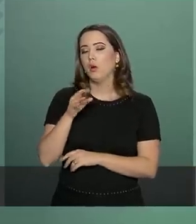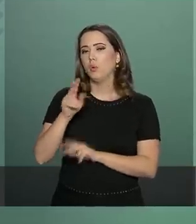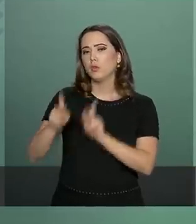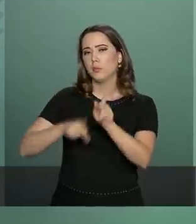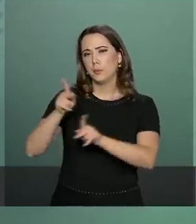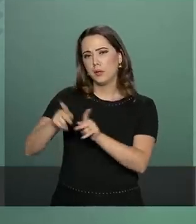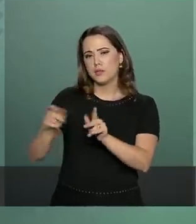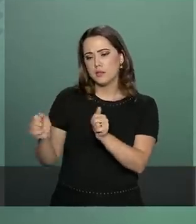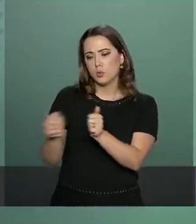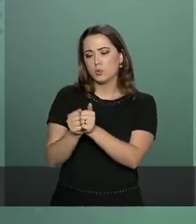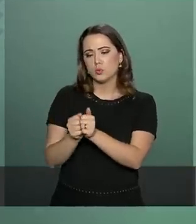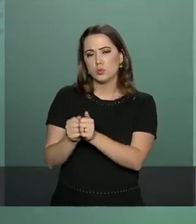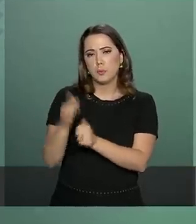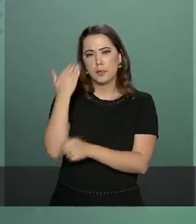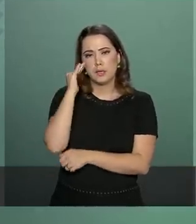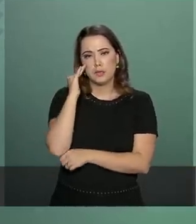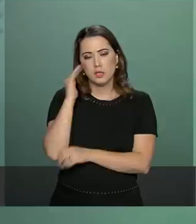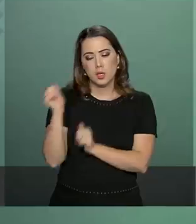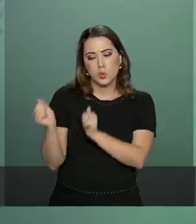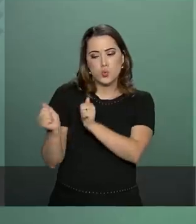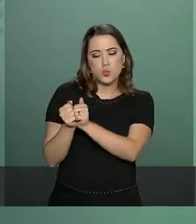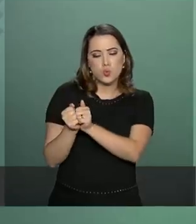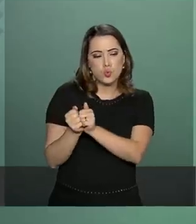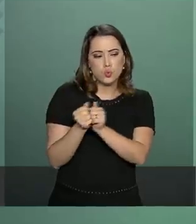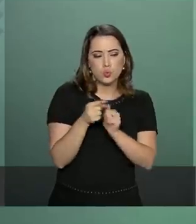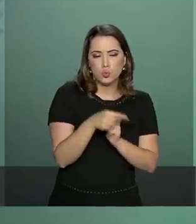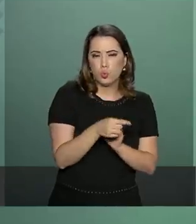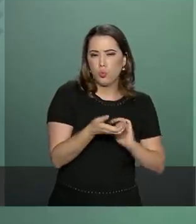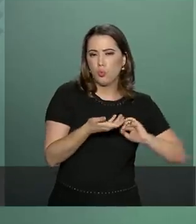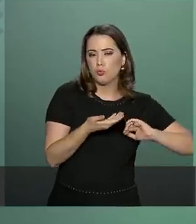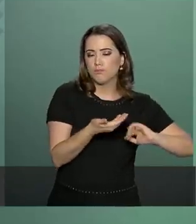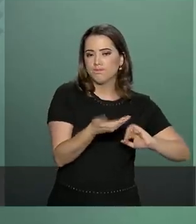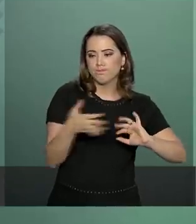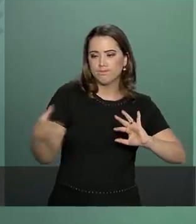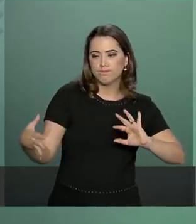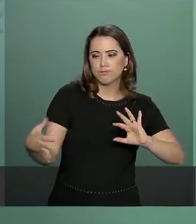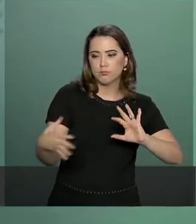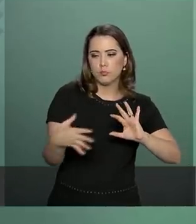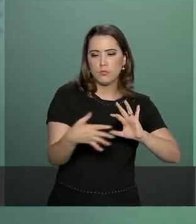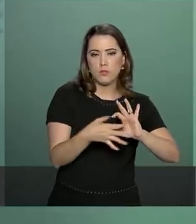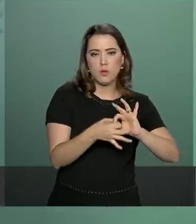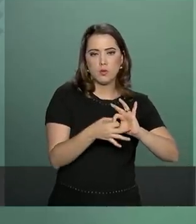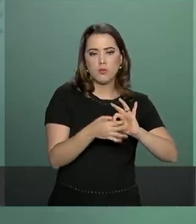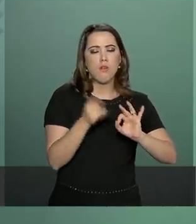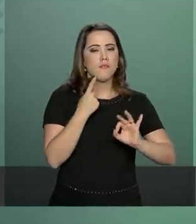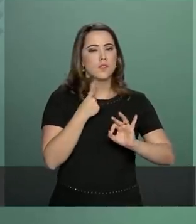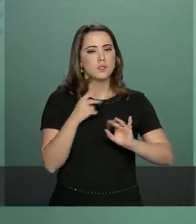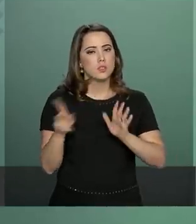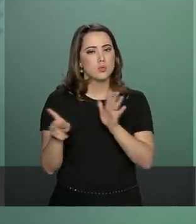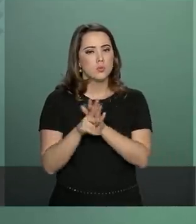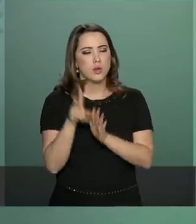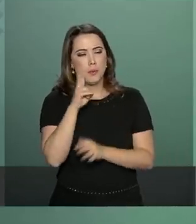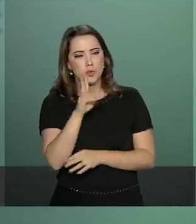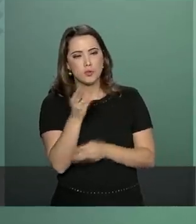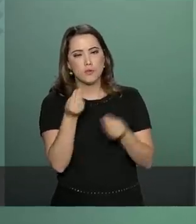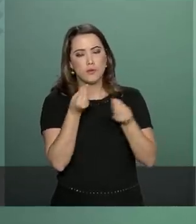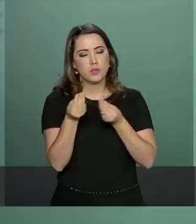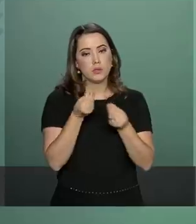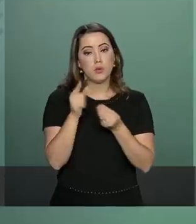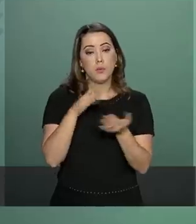somar, incluso, junto aos próprios congressistas, a sua própria intenção de ver essa